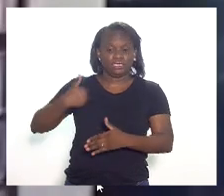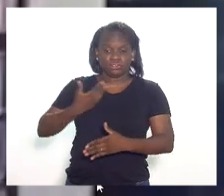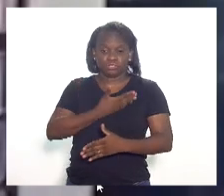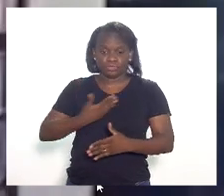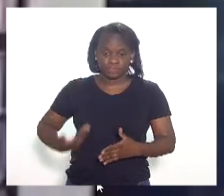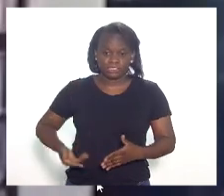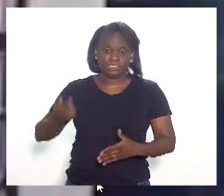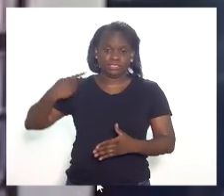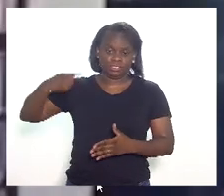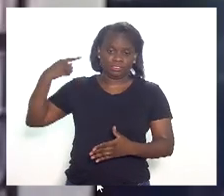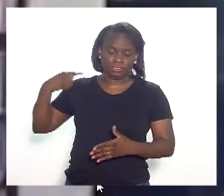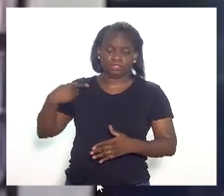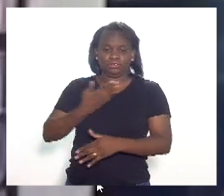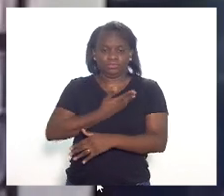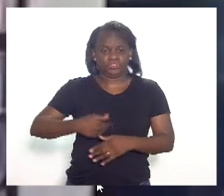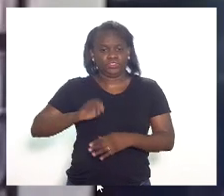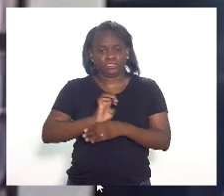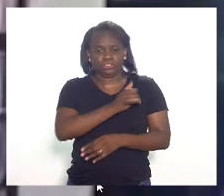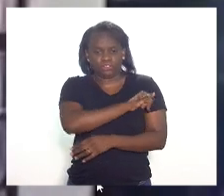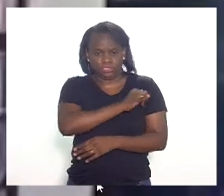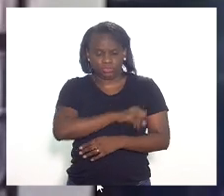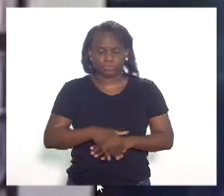governos do estado do Rio de Janeiro.